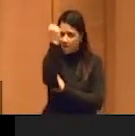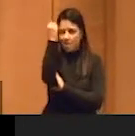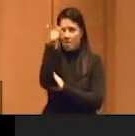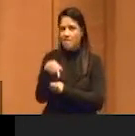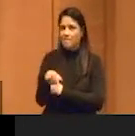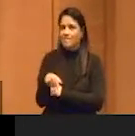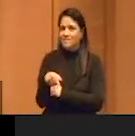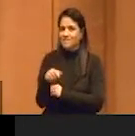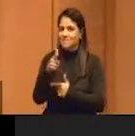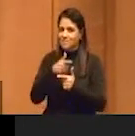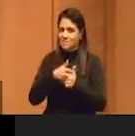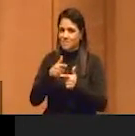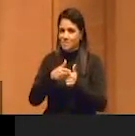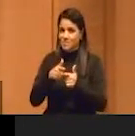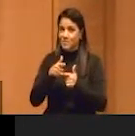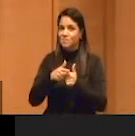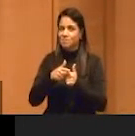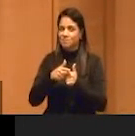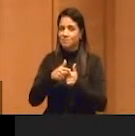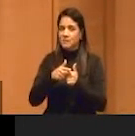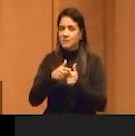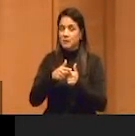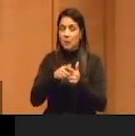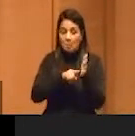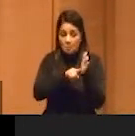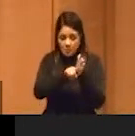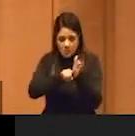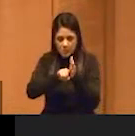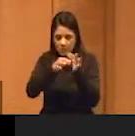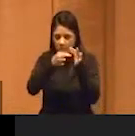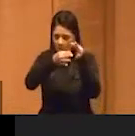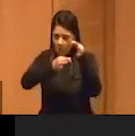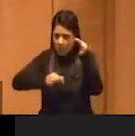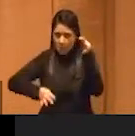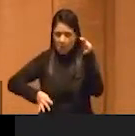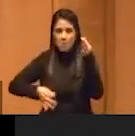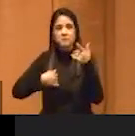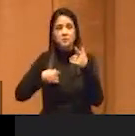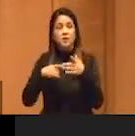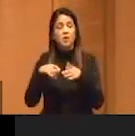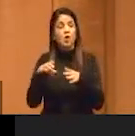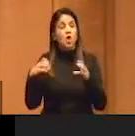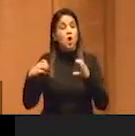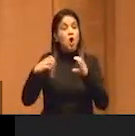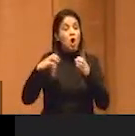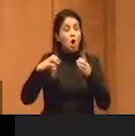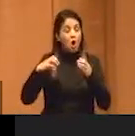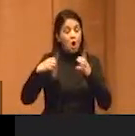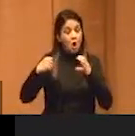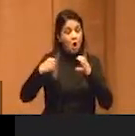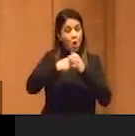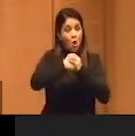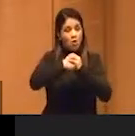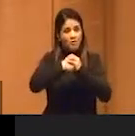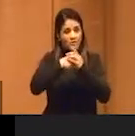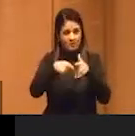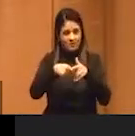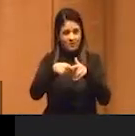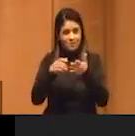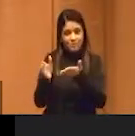e aí a literatura sobre isso é enorme, é o tal do colonialismo de dados, o que eu vou trazer